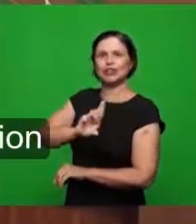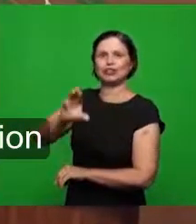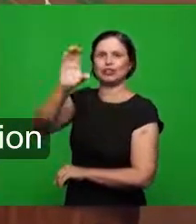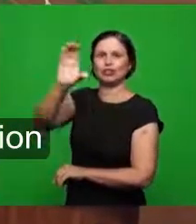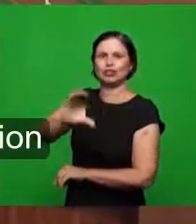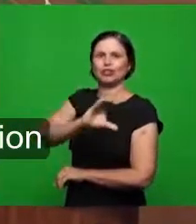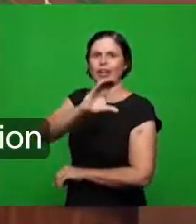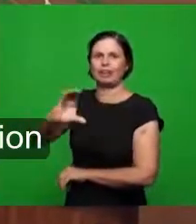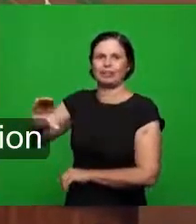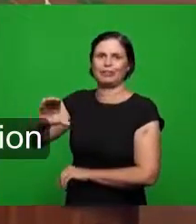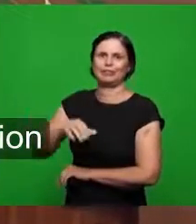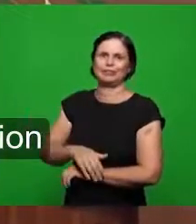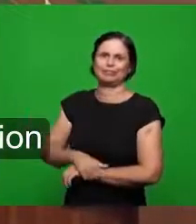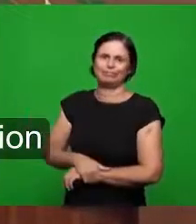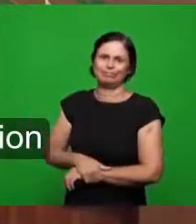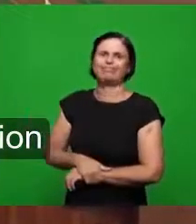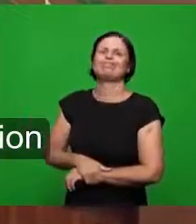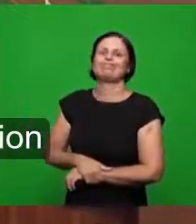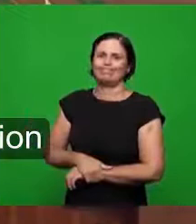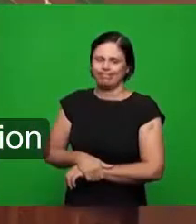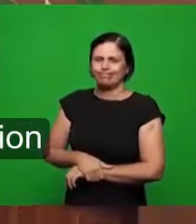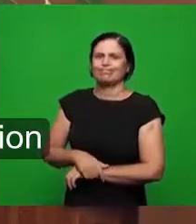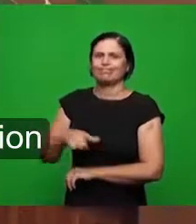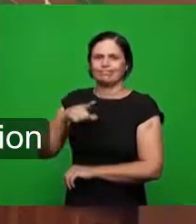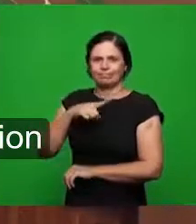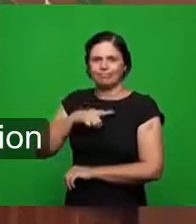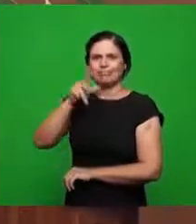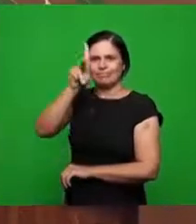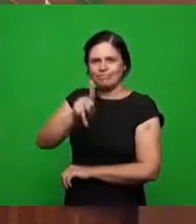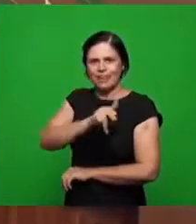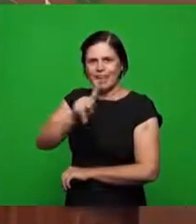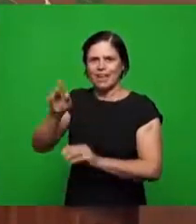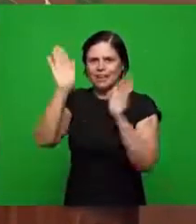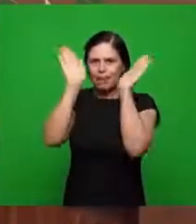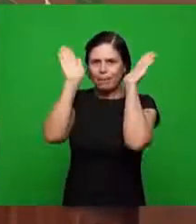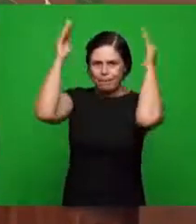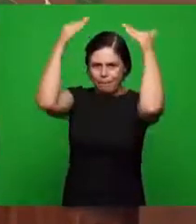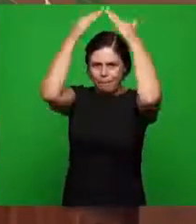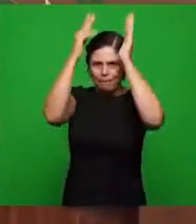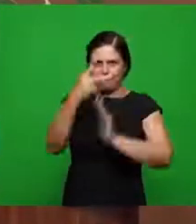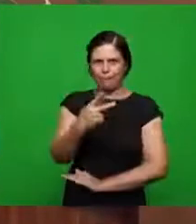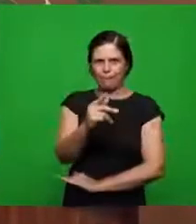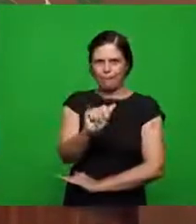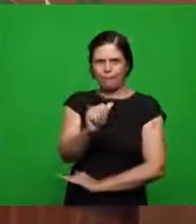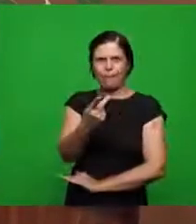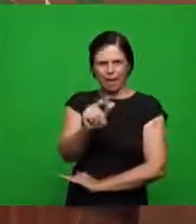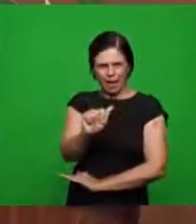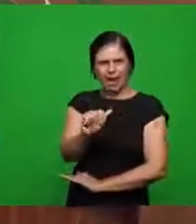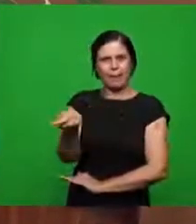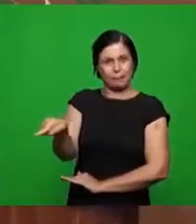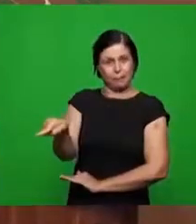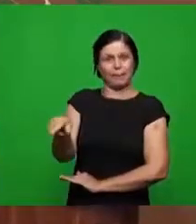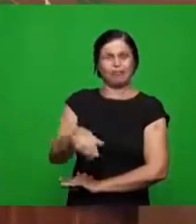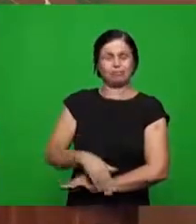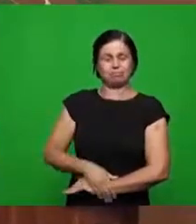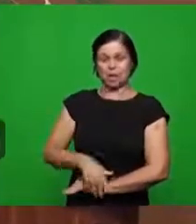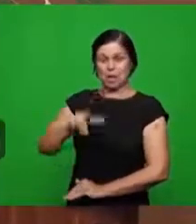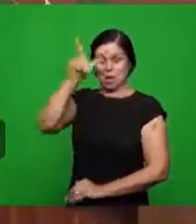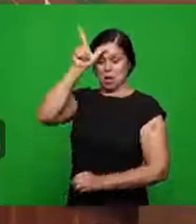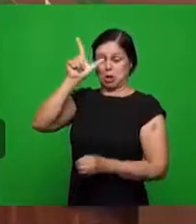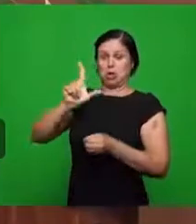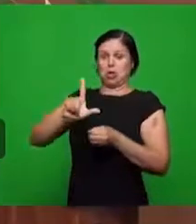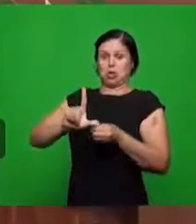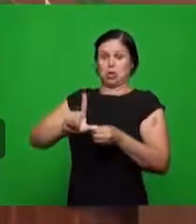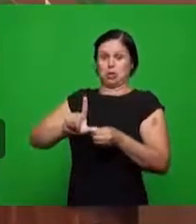aos mestres da religião aqueles que tinham alguma coisa que era melhor